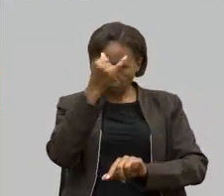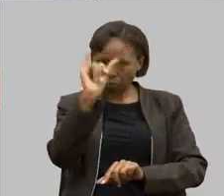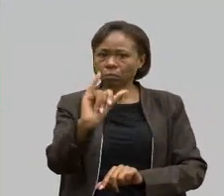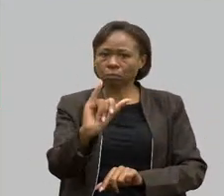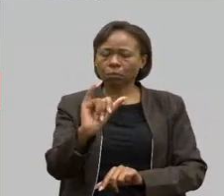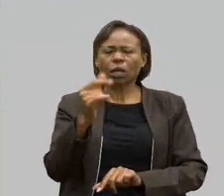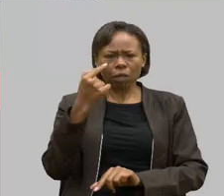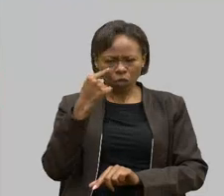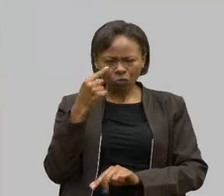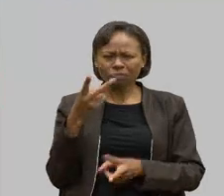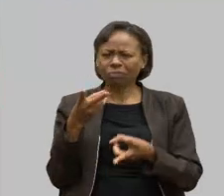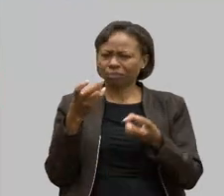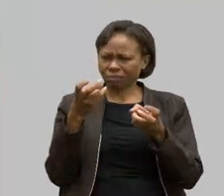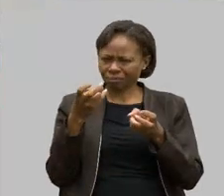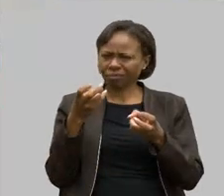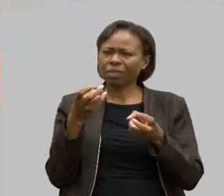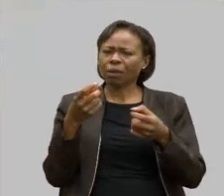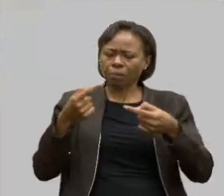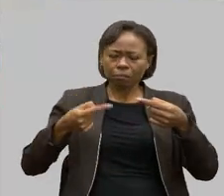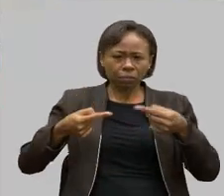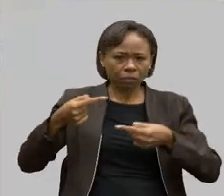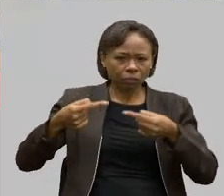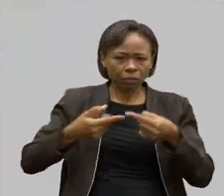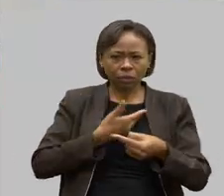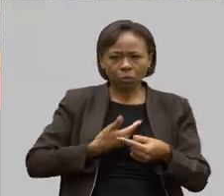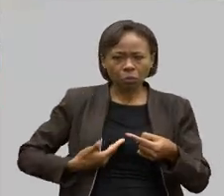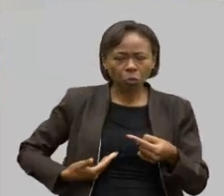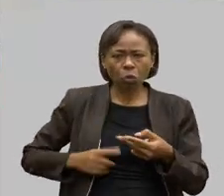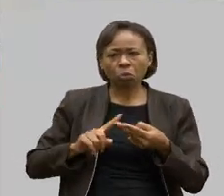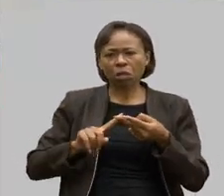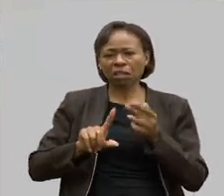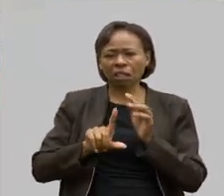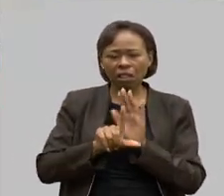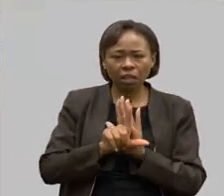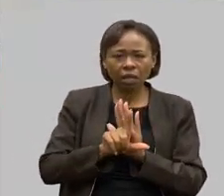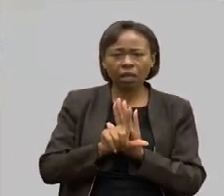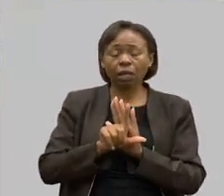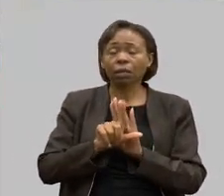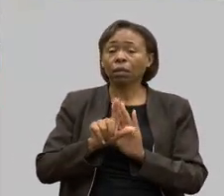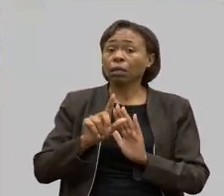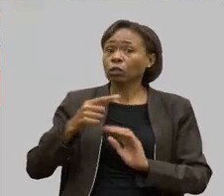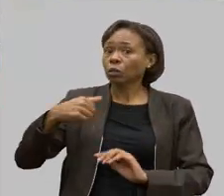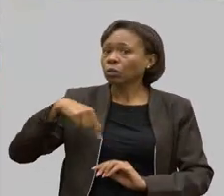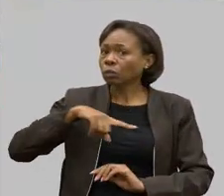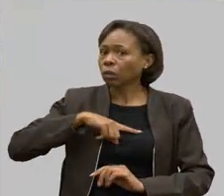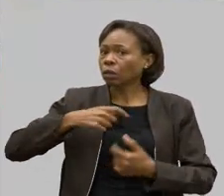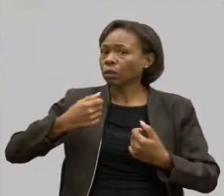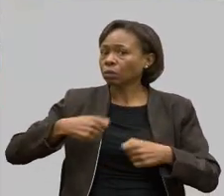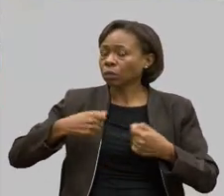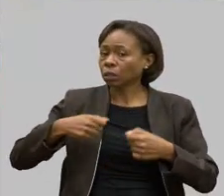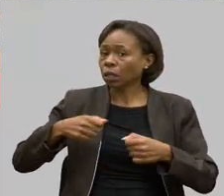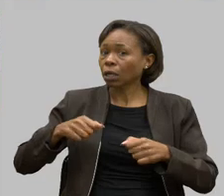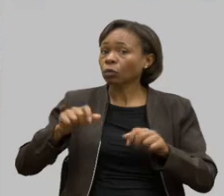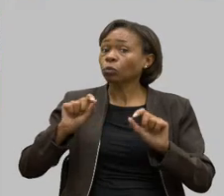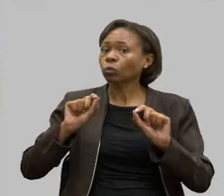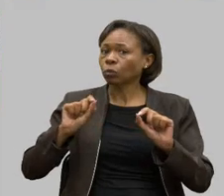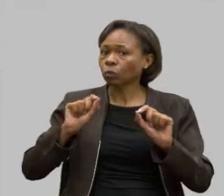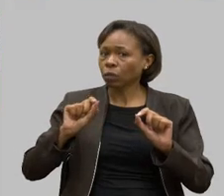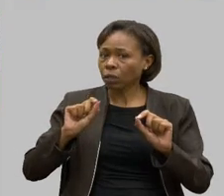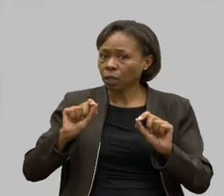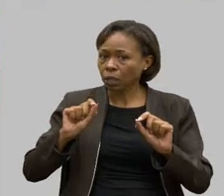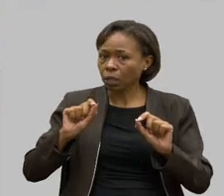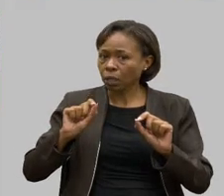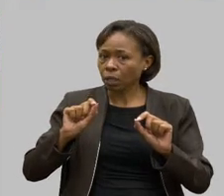termos de políticas públicas quanto em termos legais, é que o nosso olhar tem que ser triplicado não para